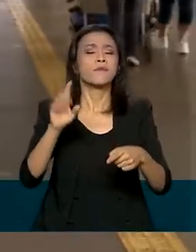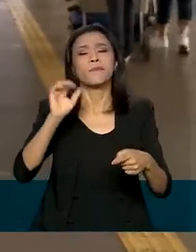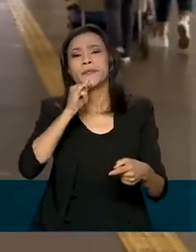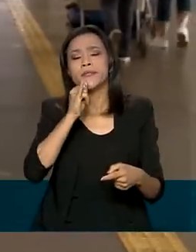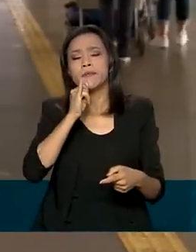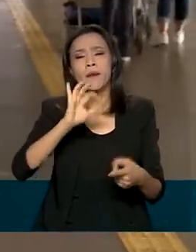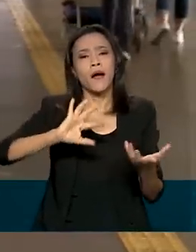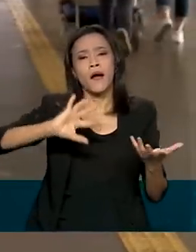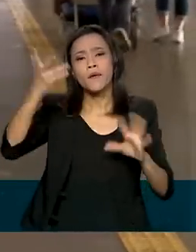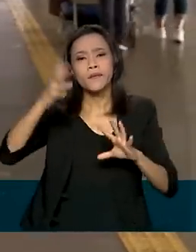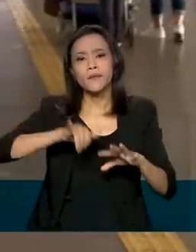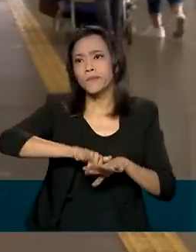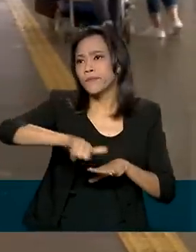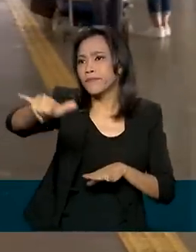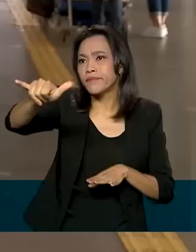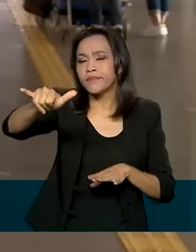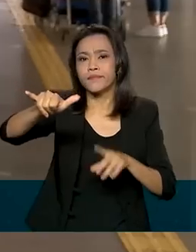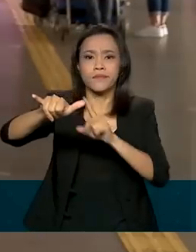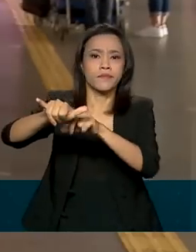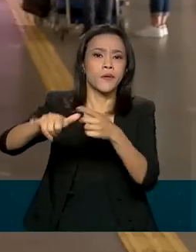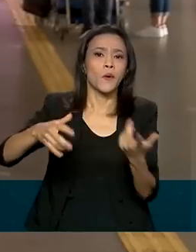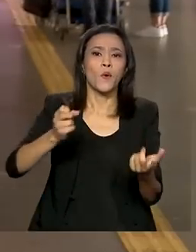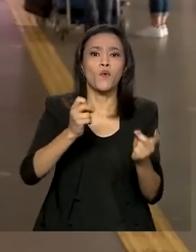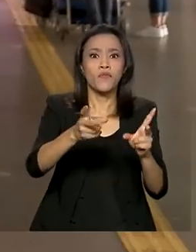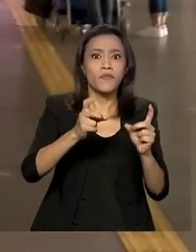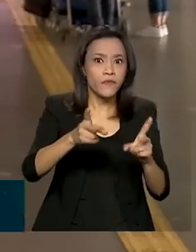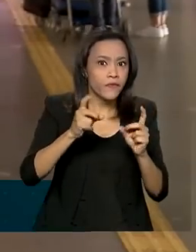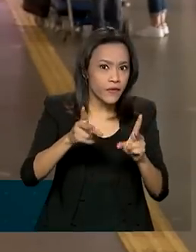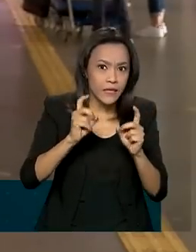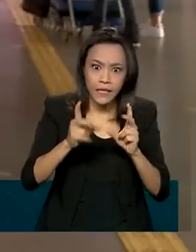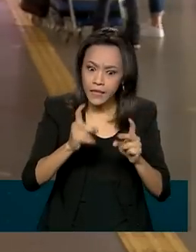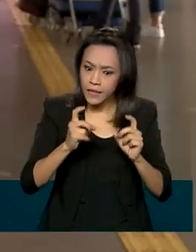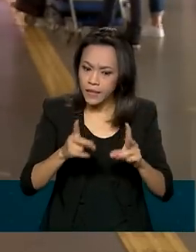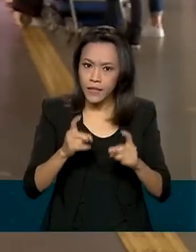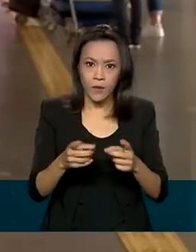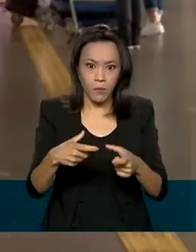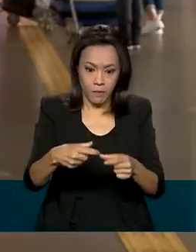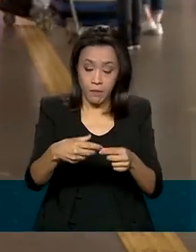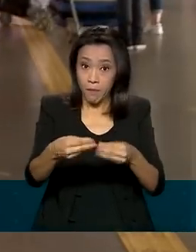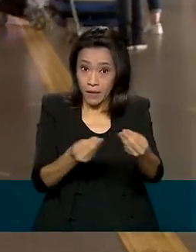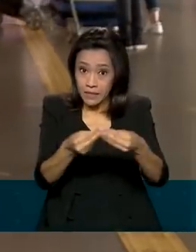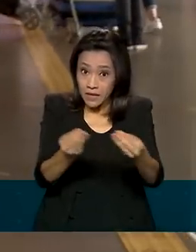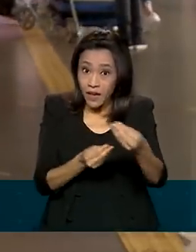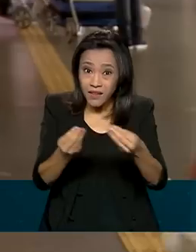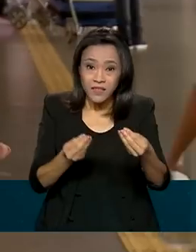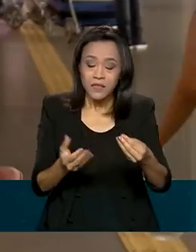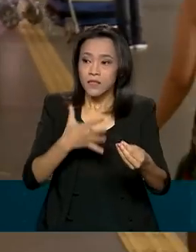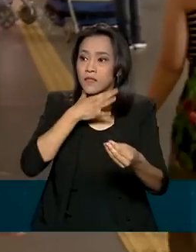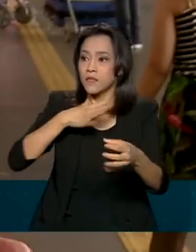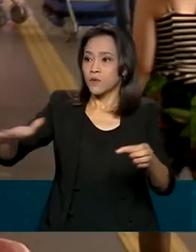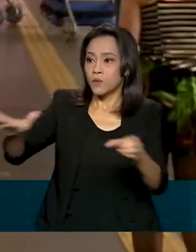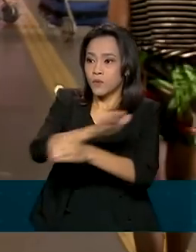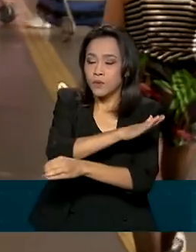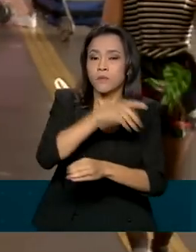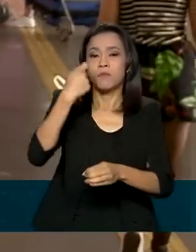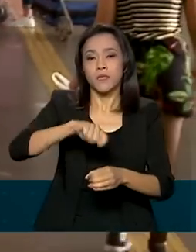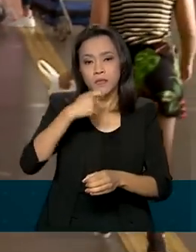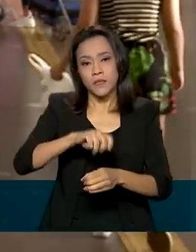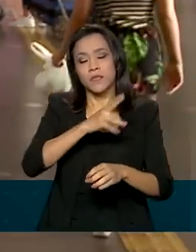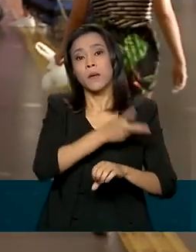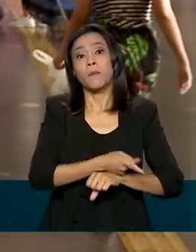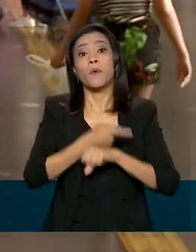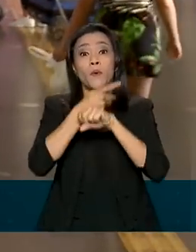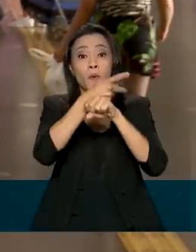da aeronave por uma menor, ou venda de passagens acima da capacidade, por exemplo, ela deve procurar voluntários que